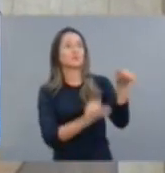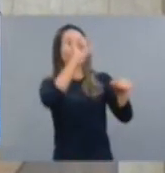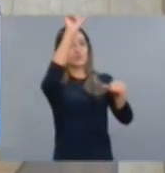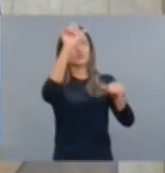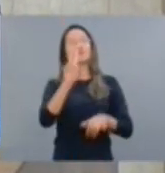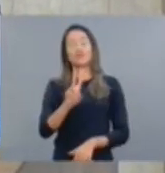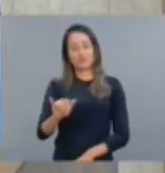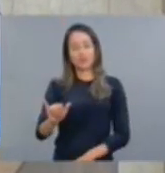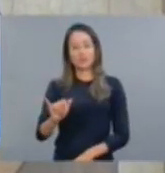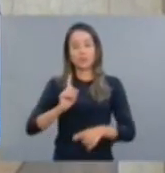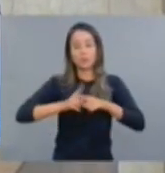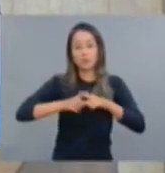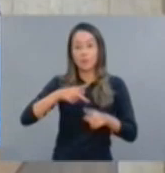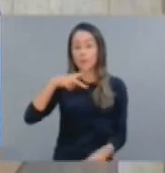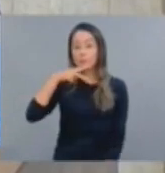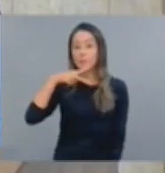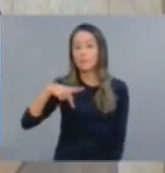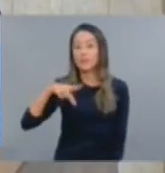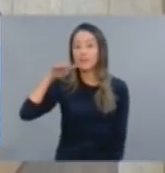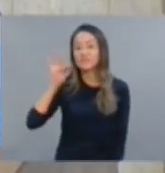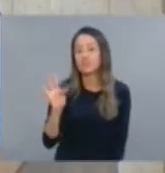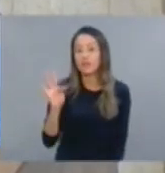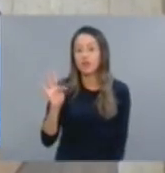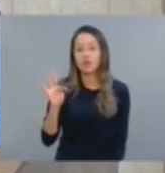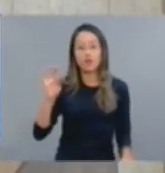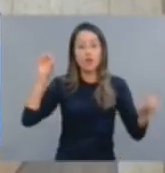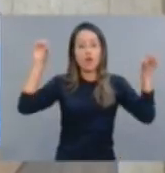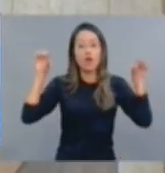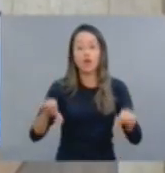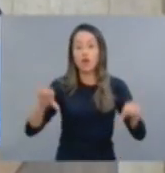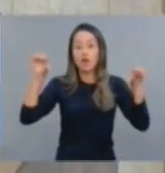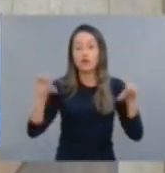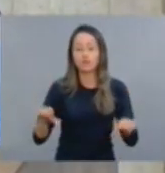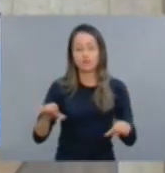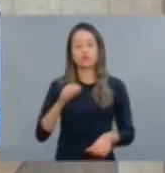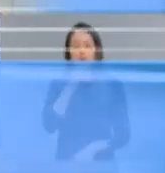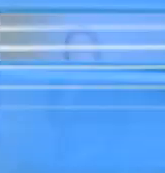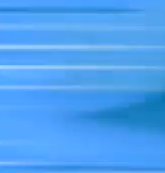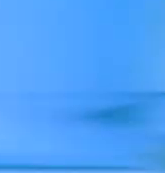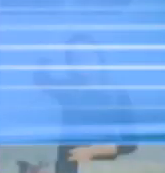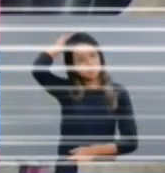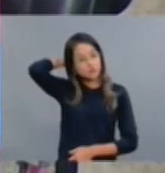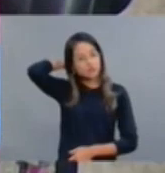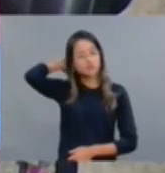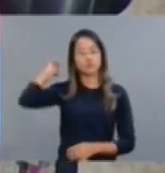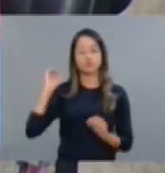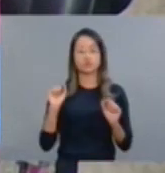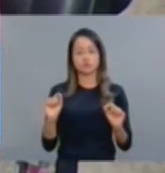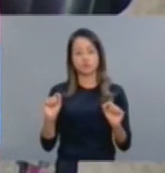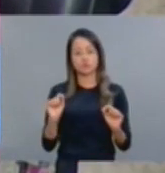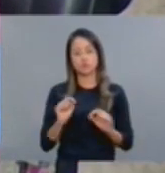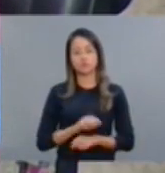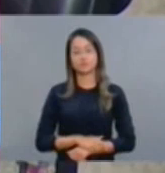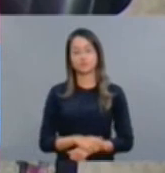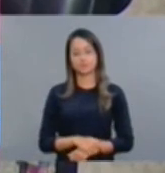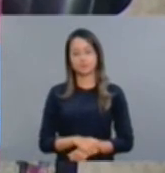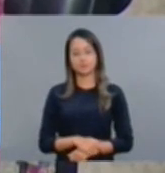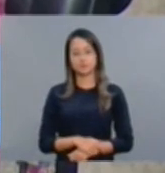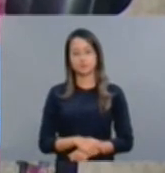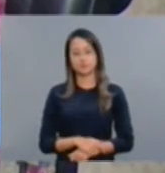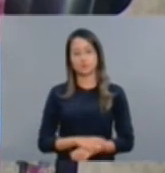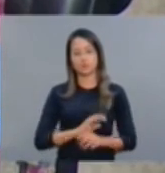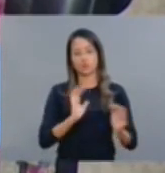porque esse partido implantou no Brasil uma cleptocracia. um manifesto de